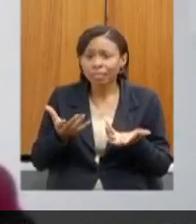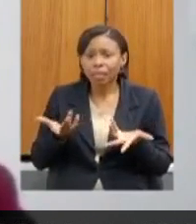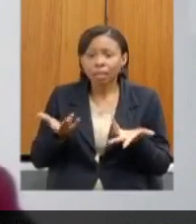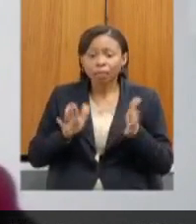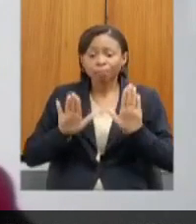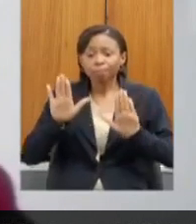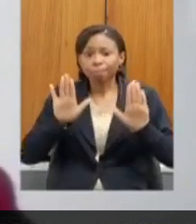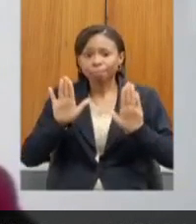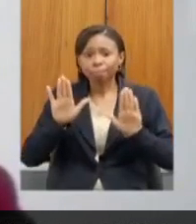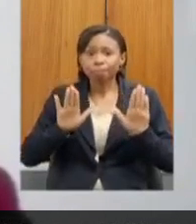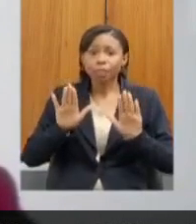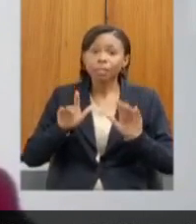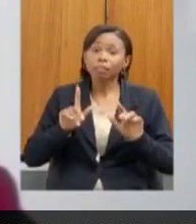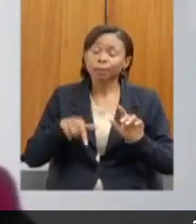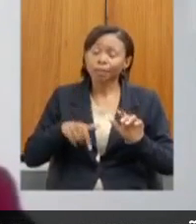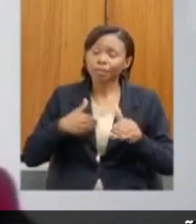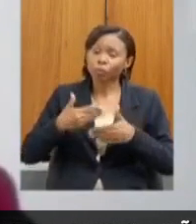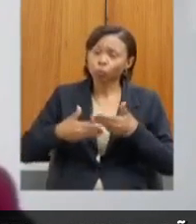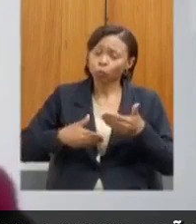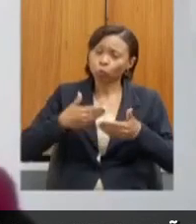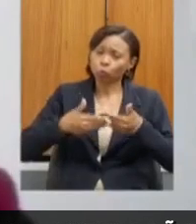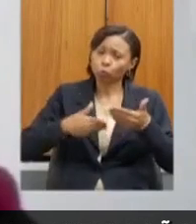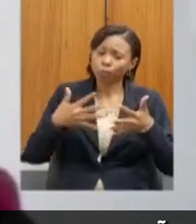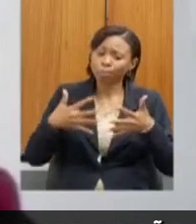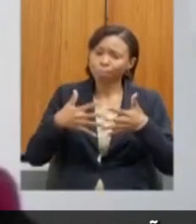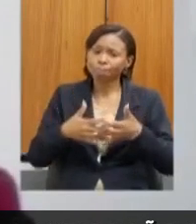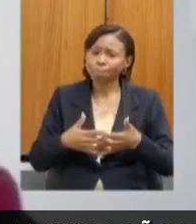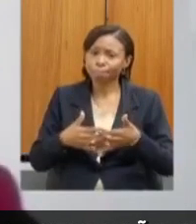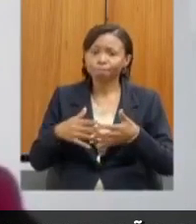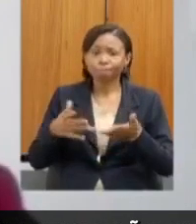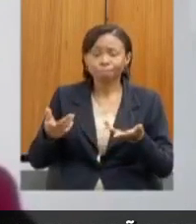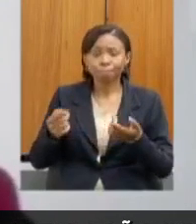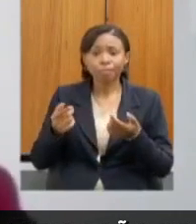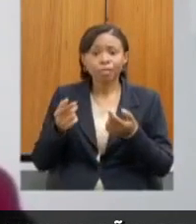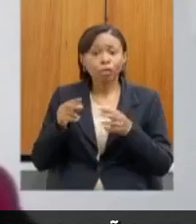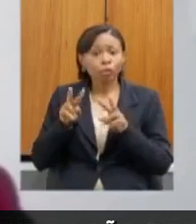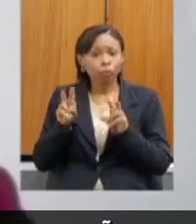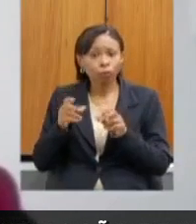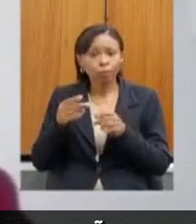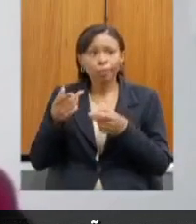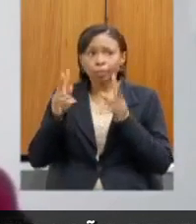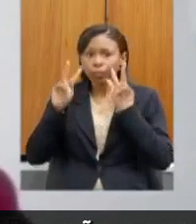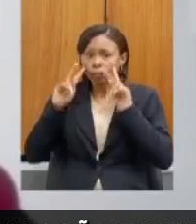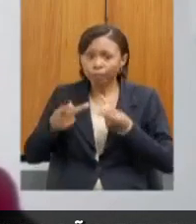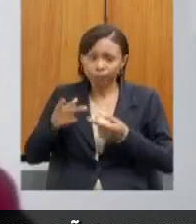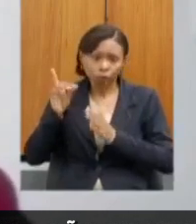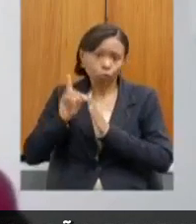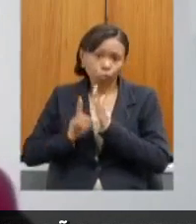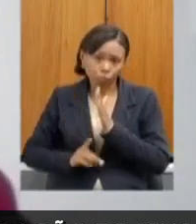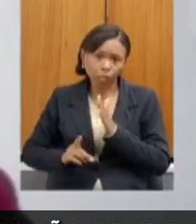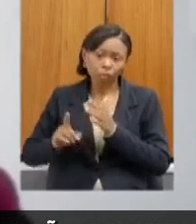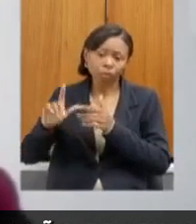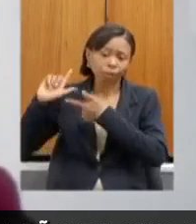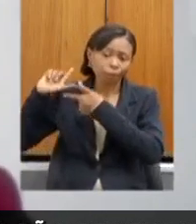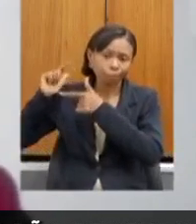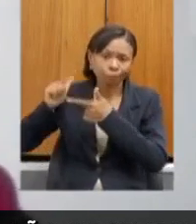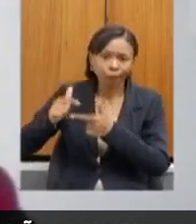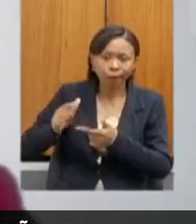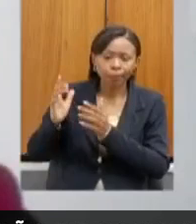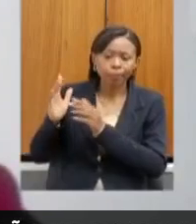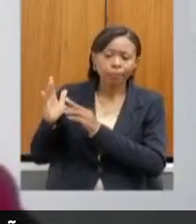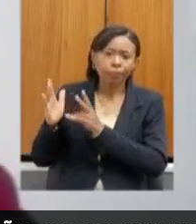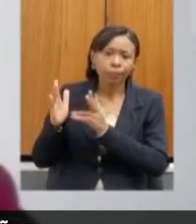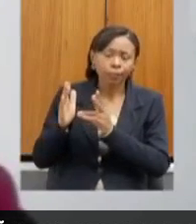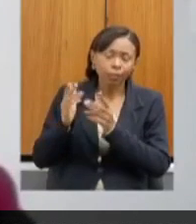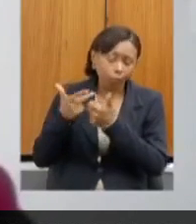empreendimento bastante emblemático, do ponto de vista dos direitos humanos e das comunidades locais e tradicionais, eu venho buscando entender melhor